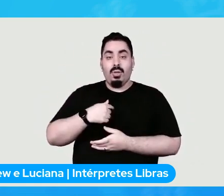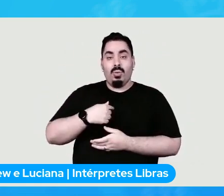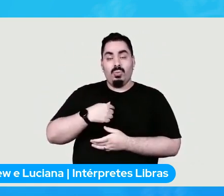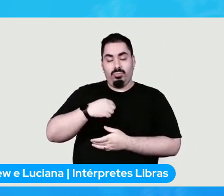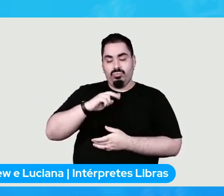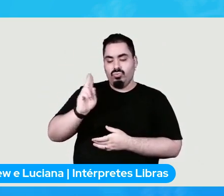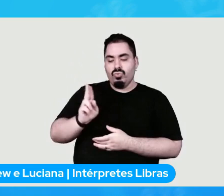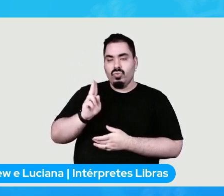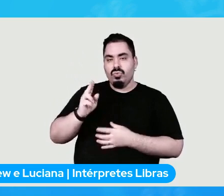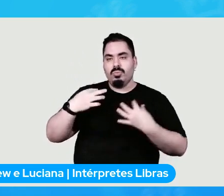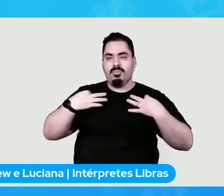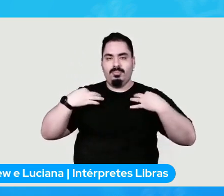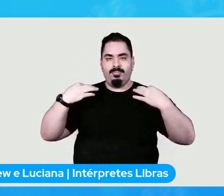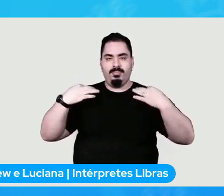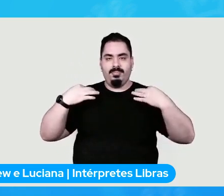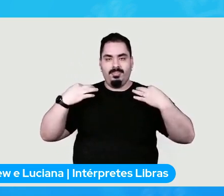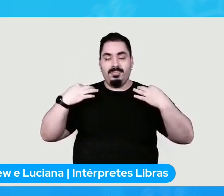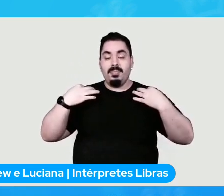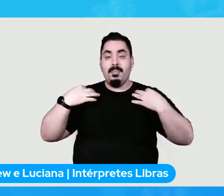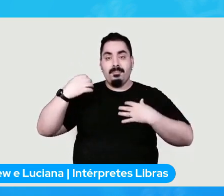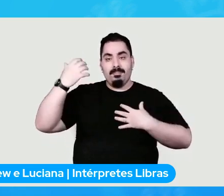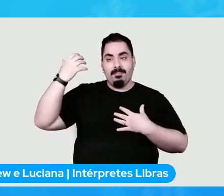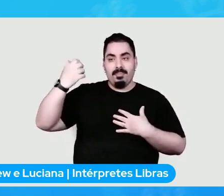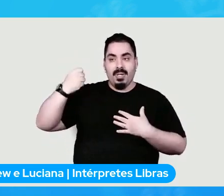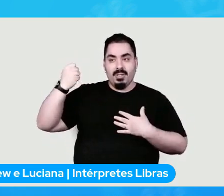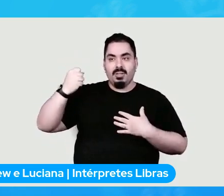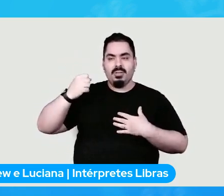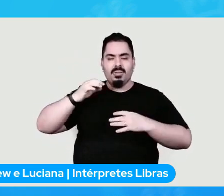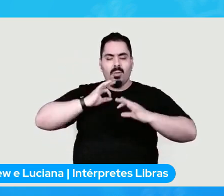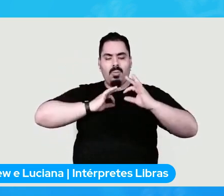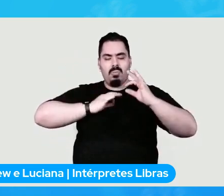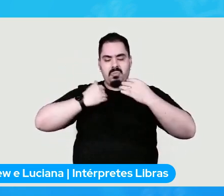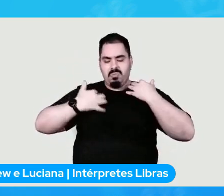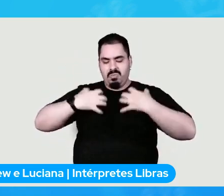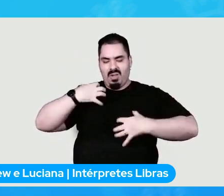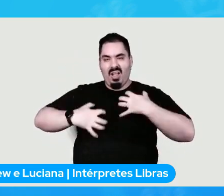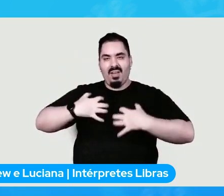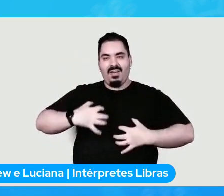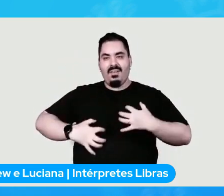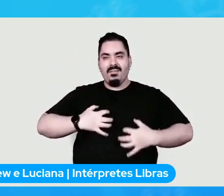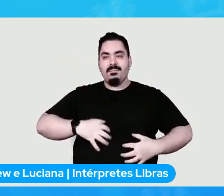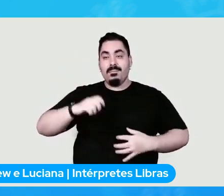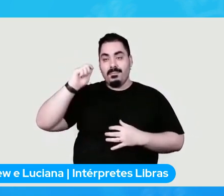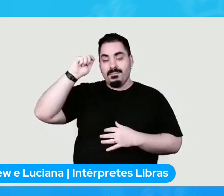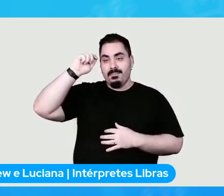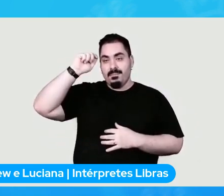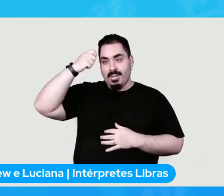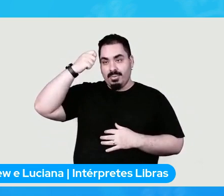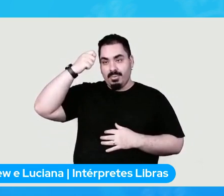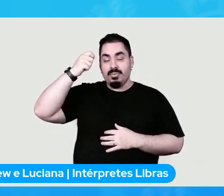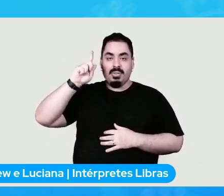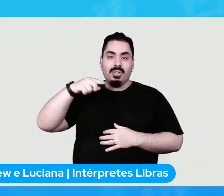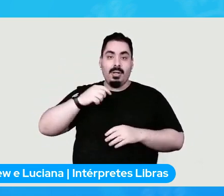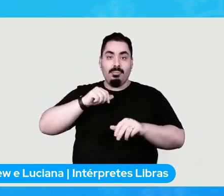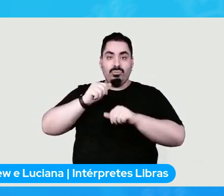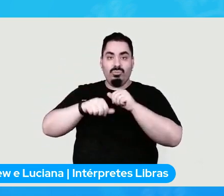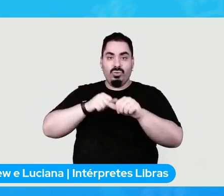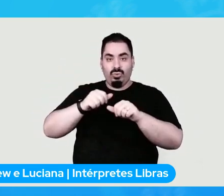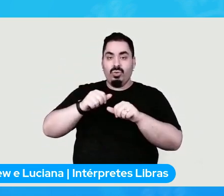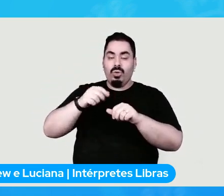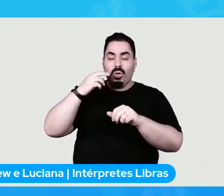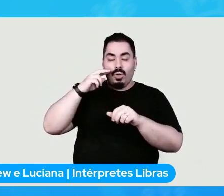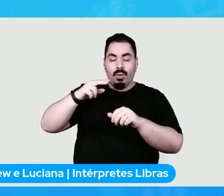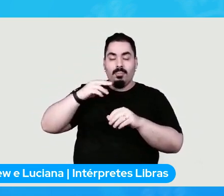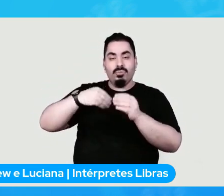branca com alguns rabiscos desenhos pretos, então ela é preta e branca. Atrás de mim, estou